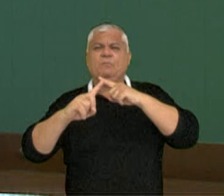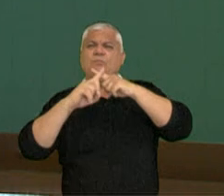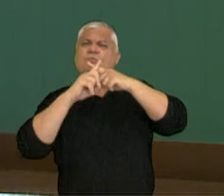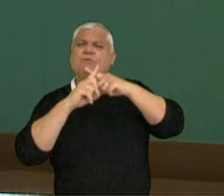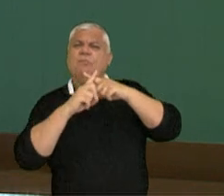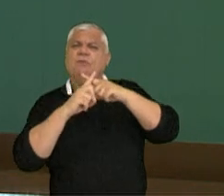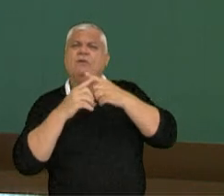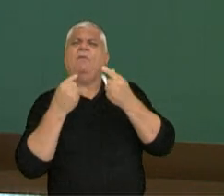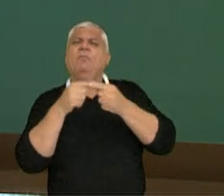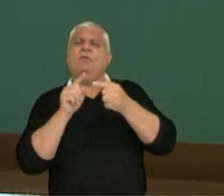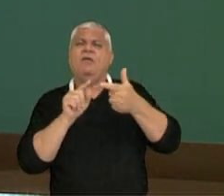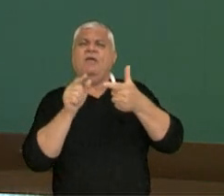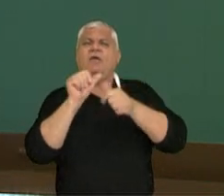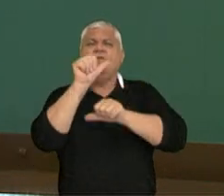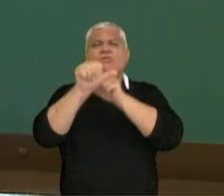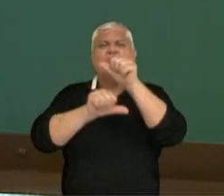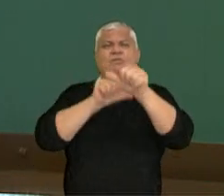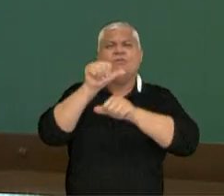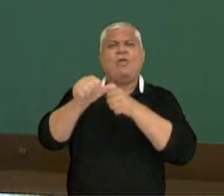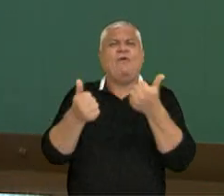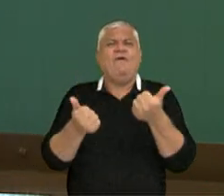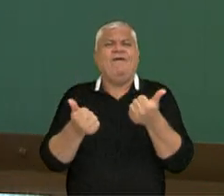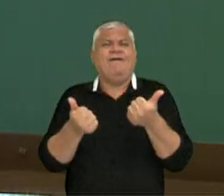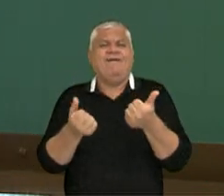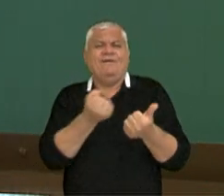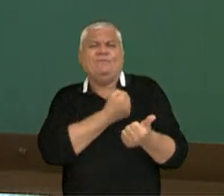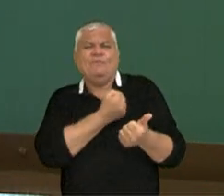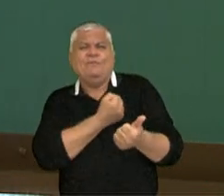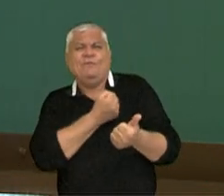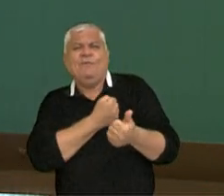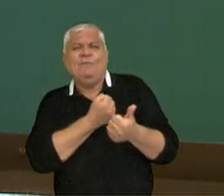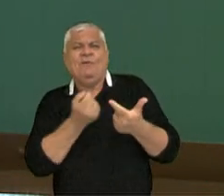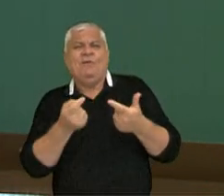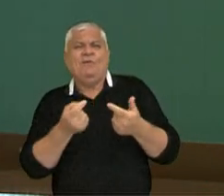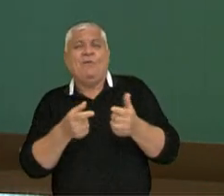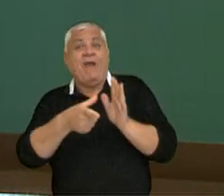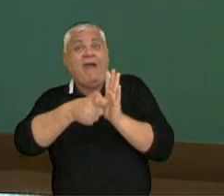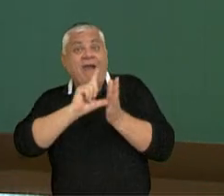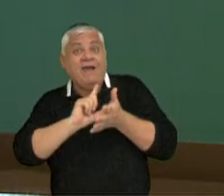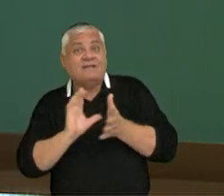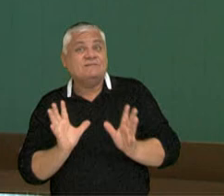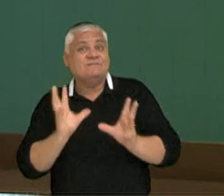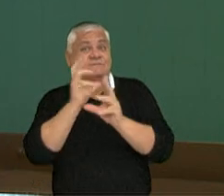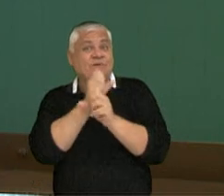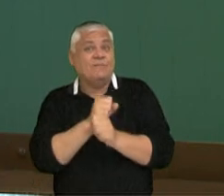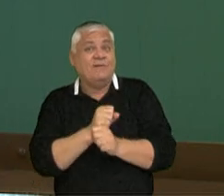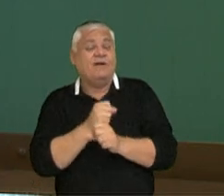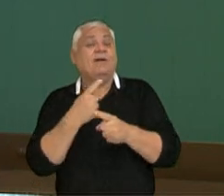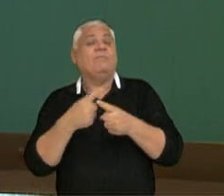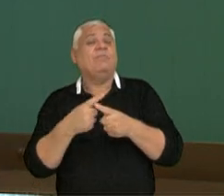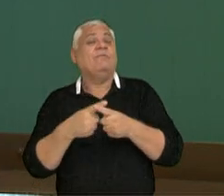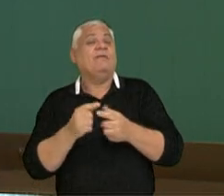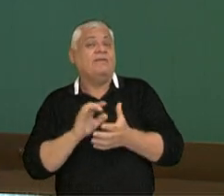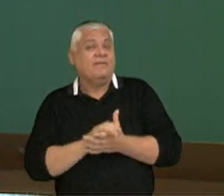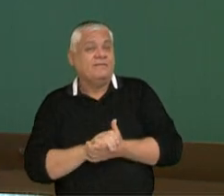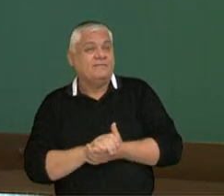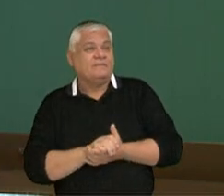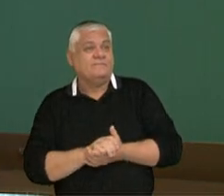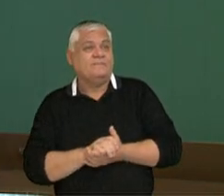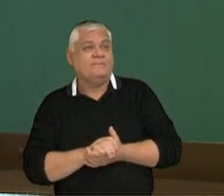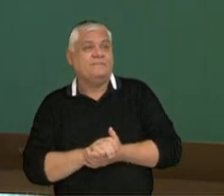devemos fazer essa troca de frações antes de realizarmos a soma ou subtração?